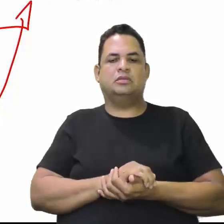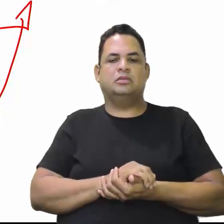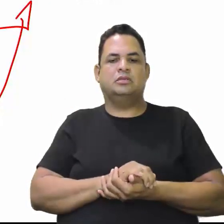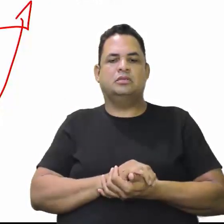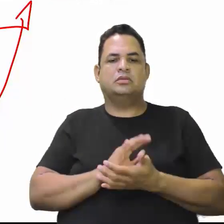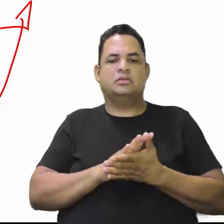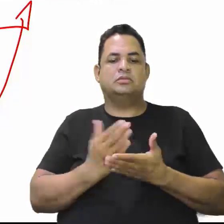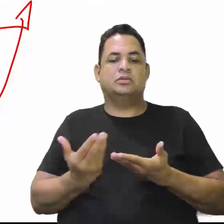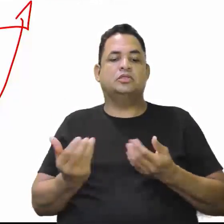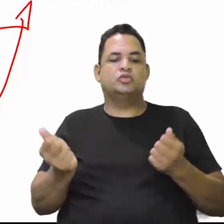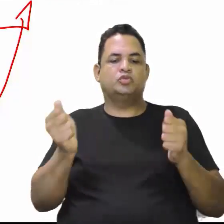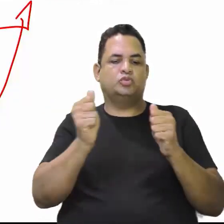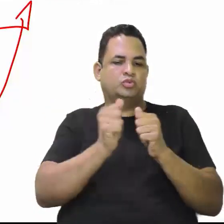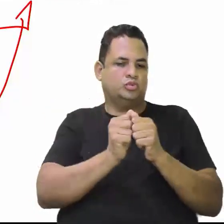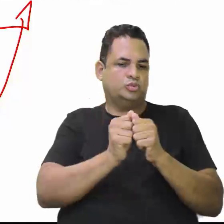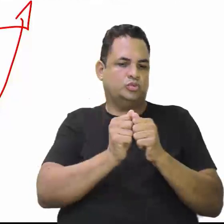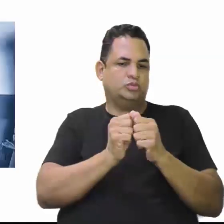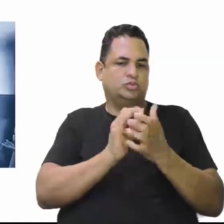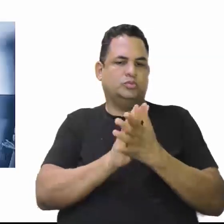de Porto Velho.